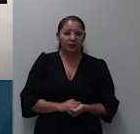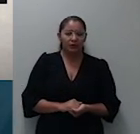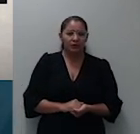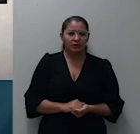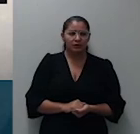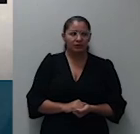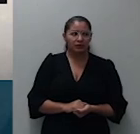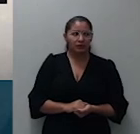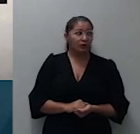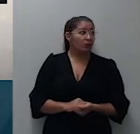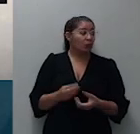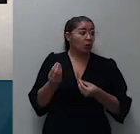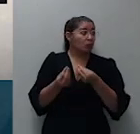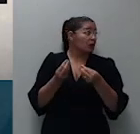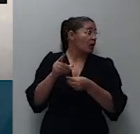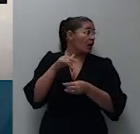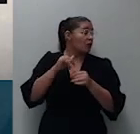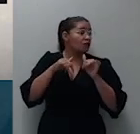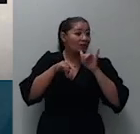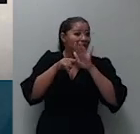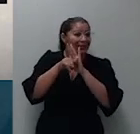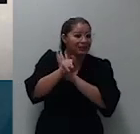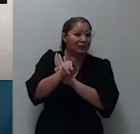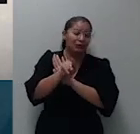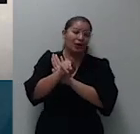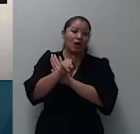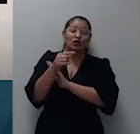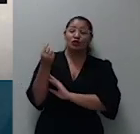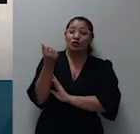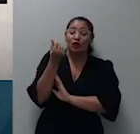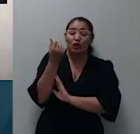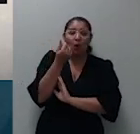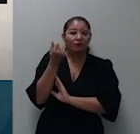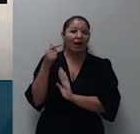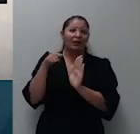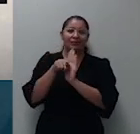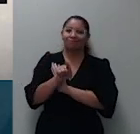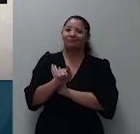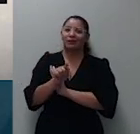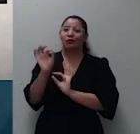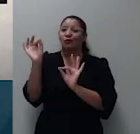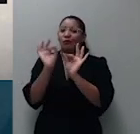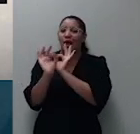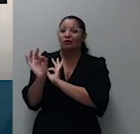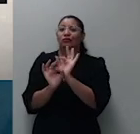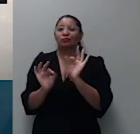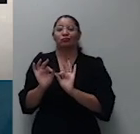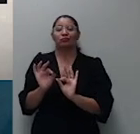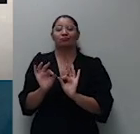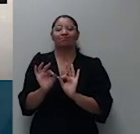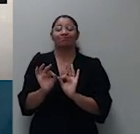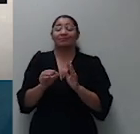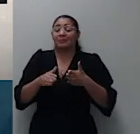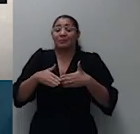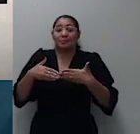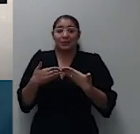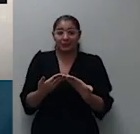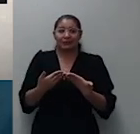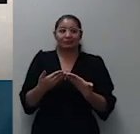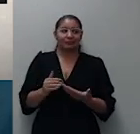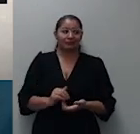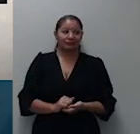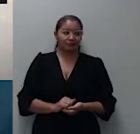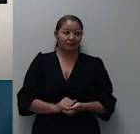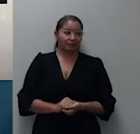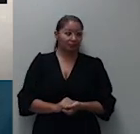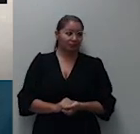questionamento acerca do valor do ajuste fecho aspas dessa forma abro aspas